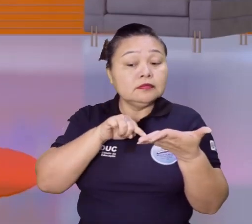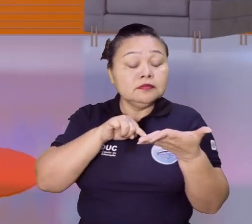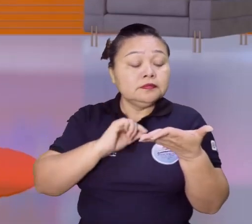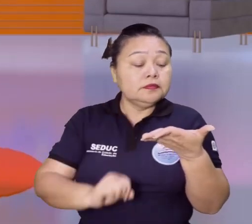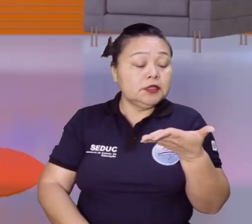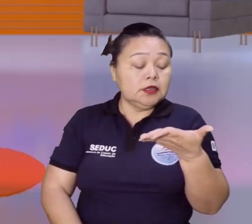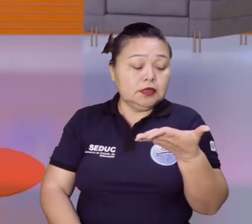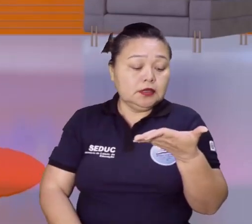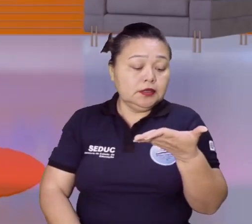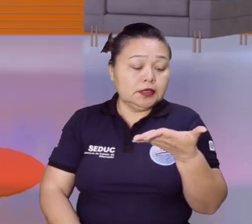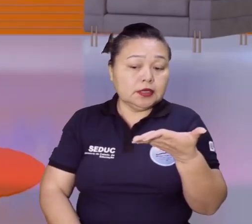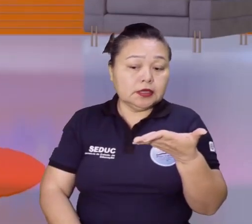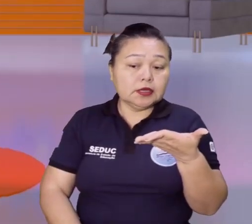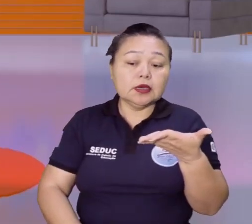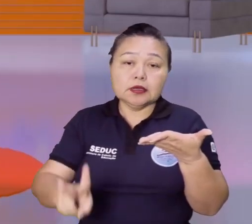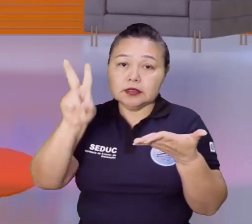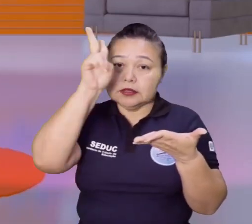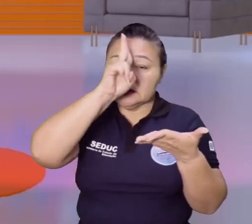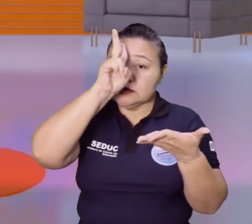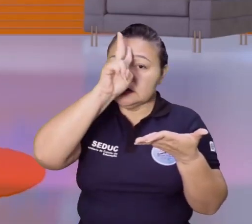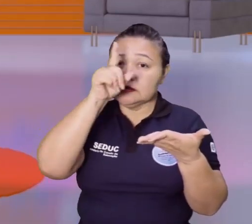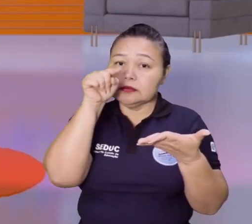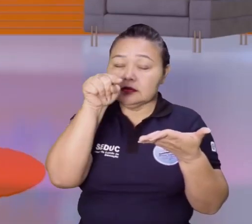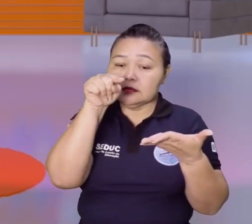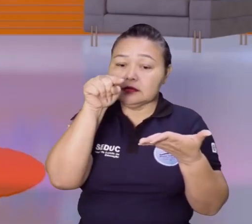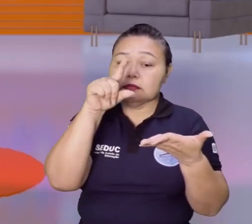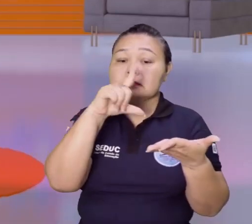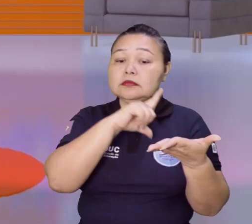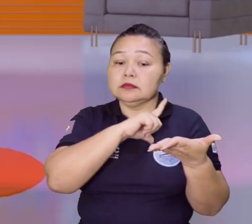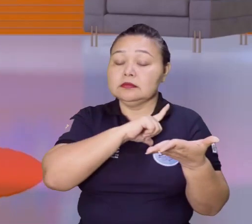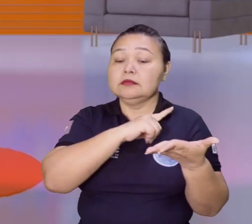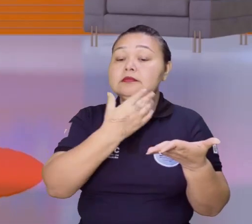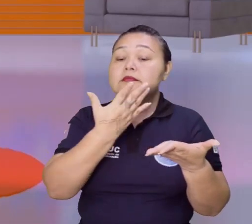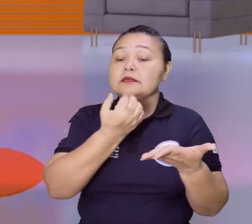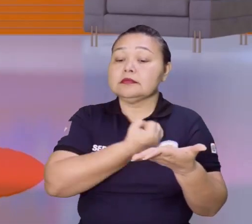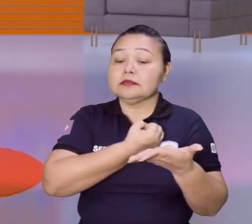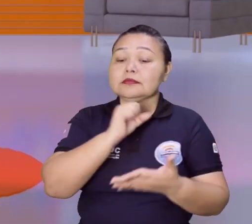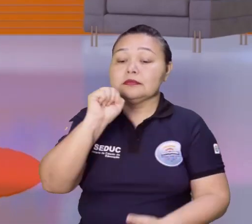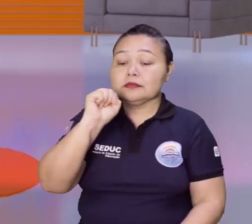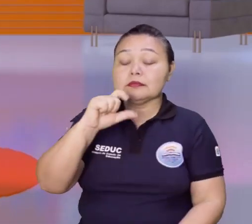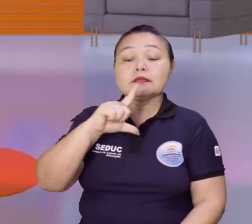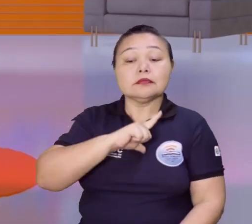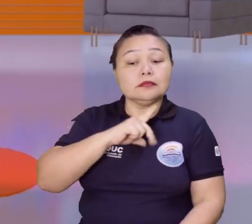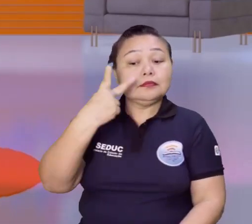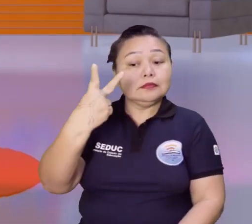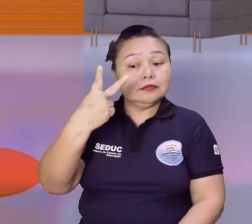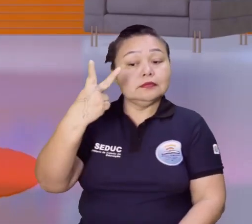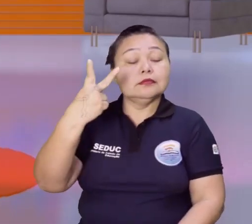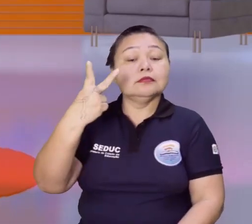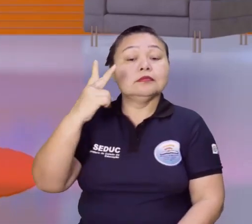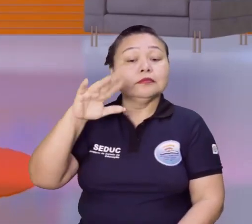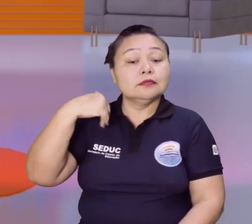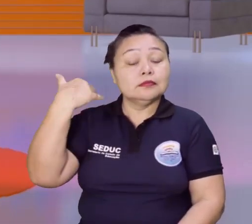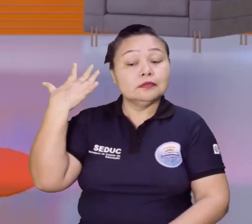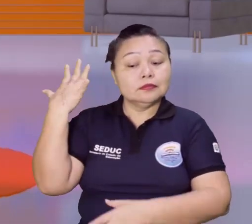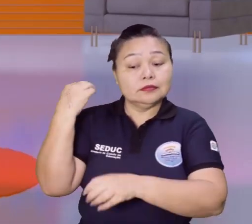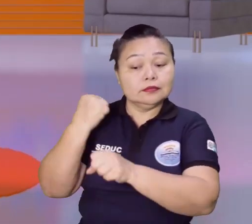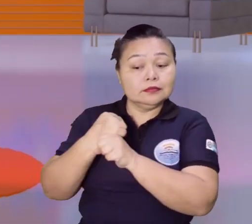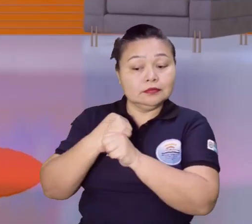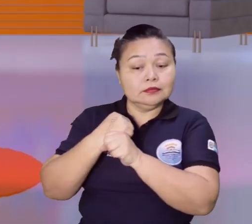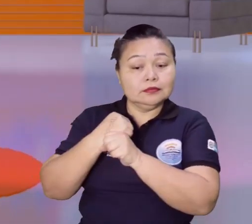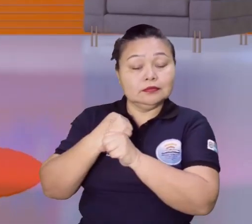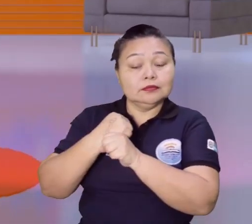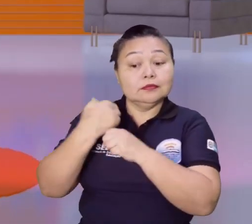né? E lembrando vocês aí que nós já estamos na aula 8, nós temos mais duas aulas para a nossa revisão